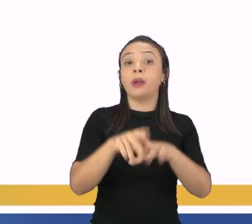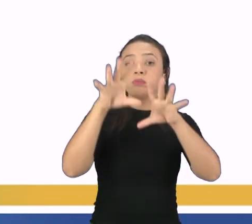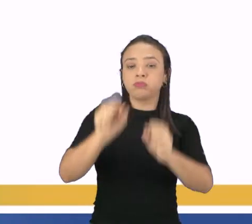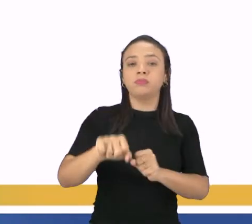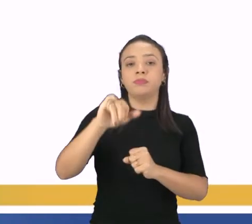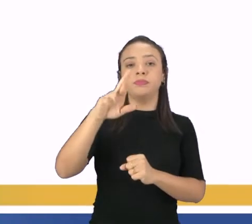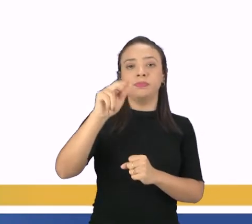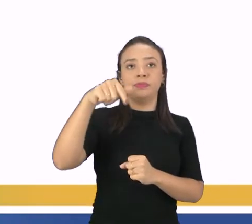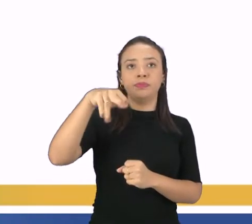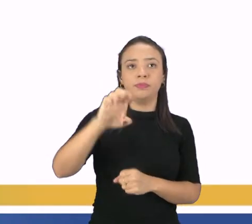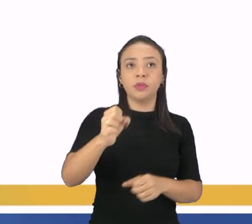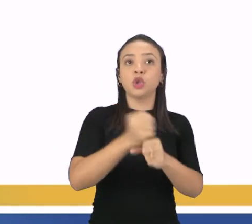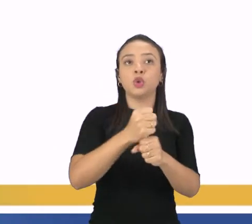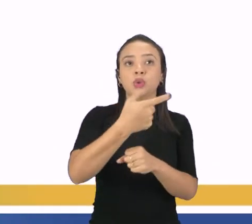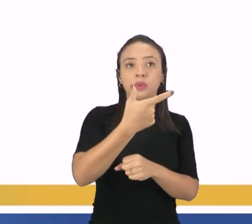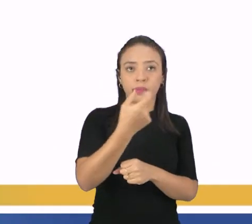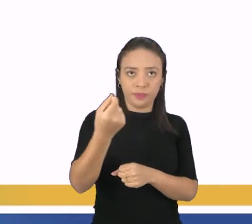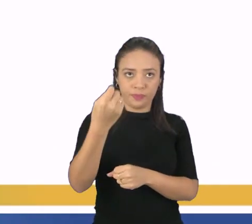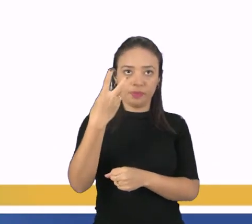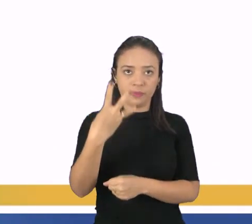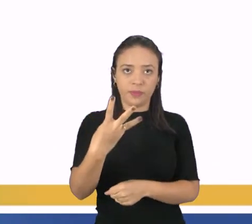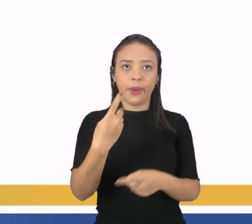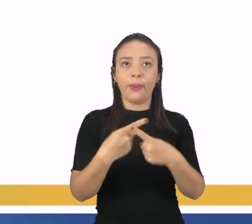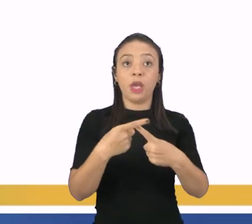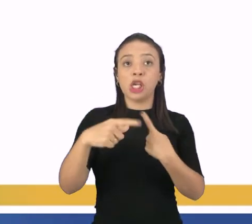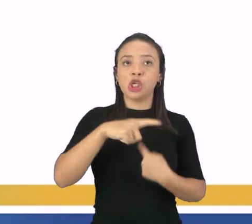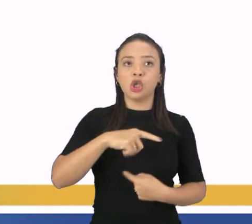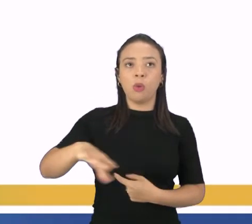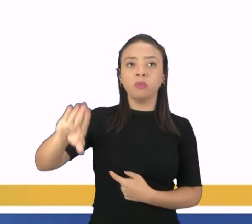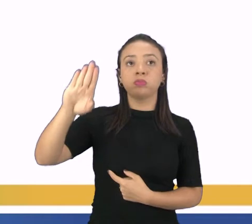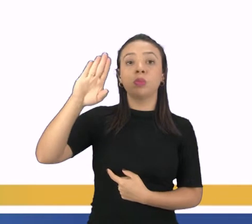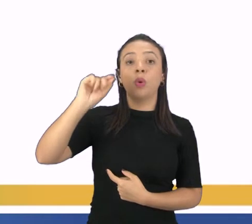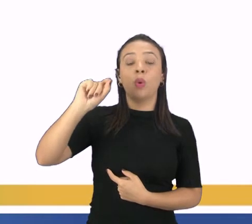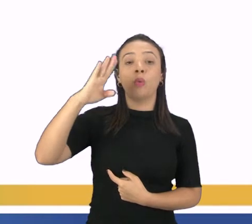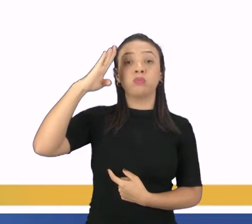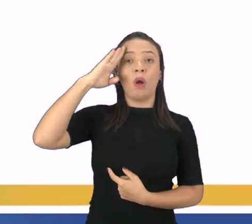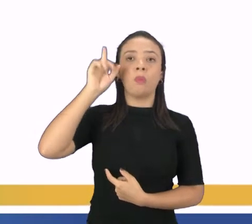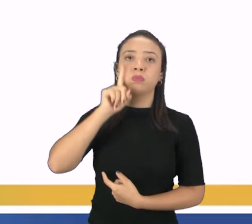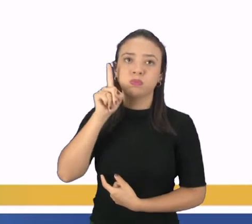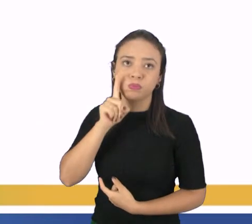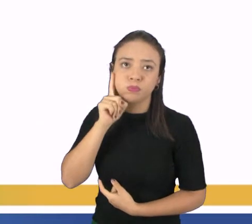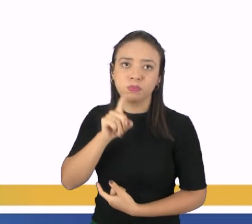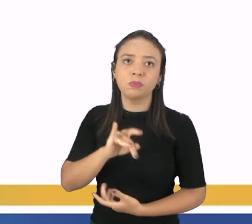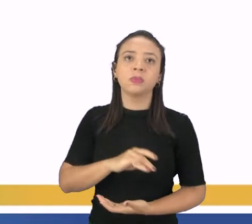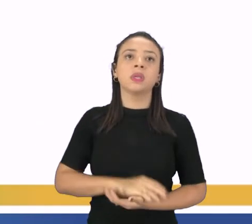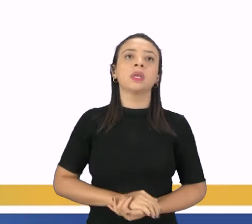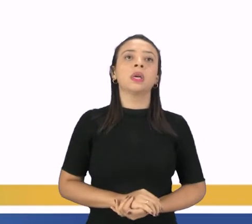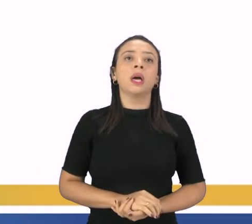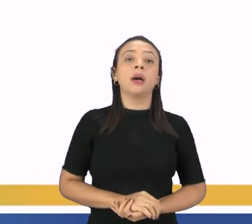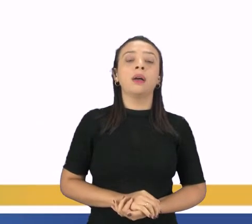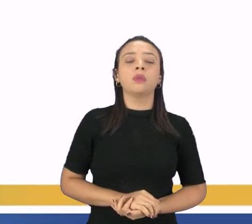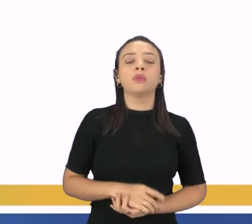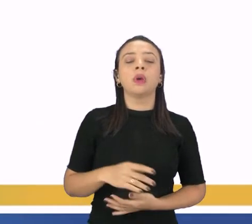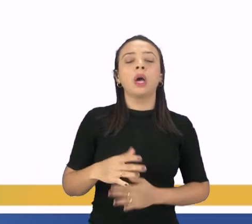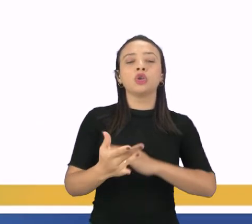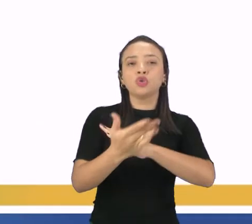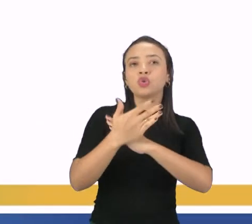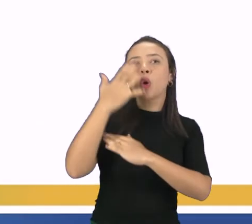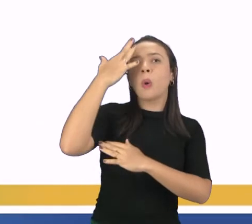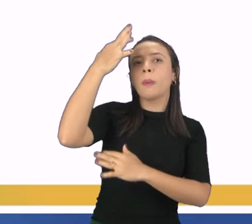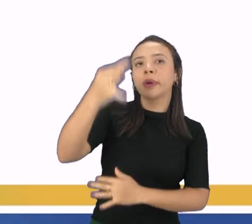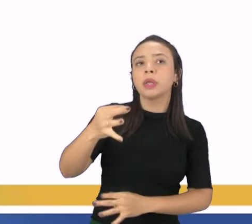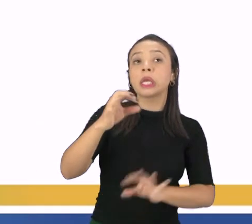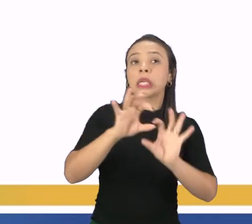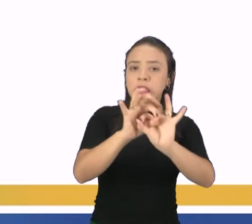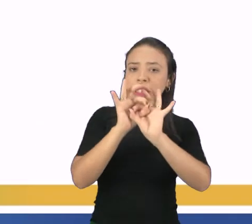ocupação do Iraque em 2003, por forças predominantemente estadunidenses, fazem crer que as conexões entre